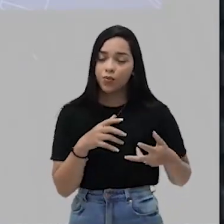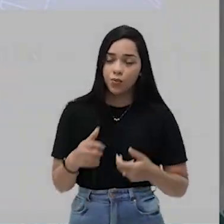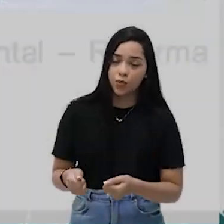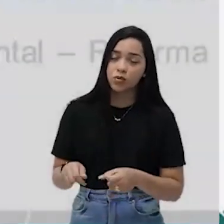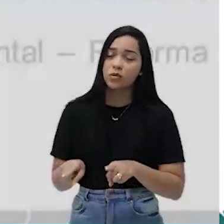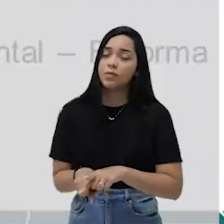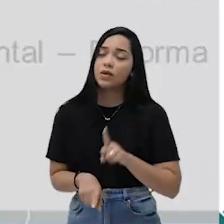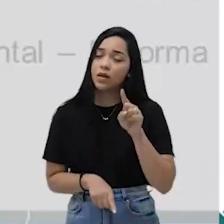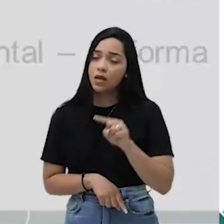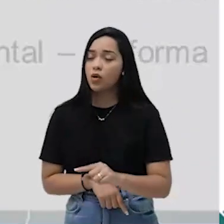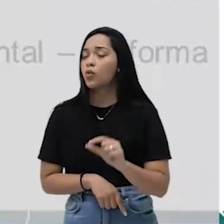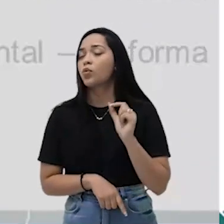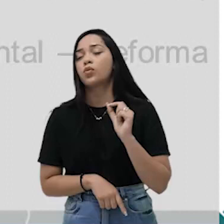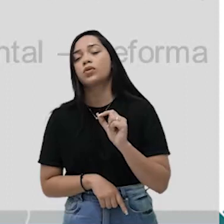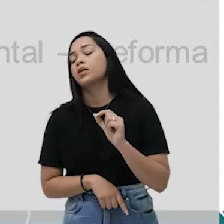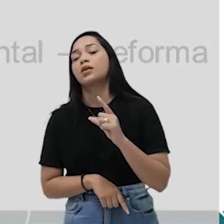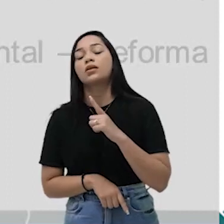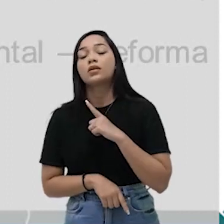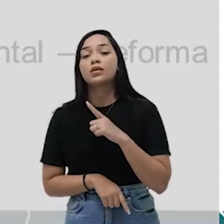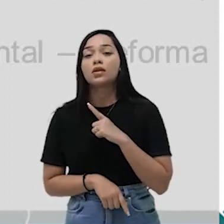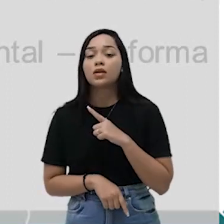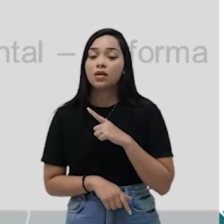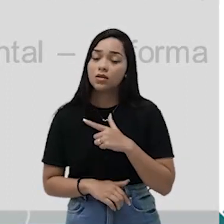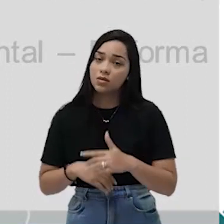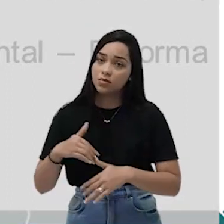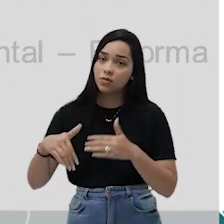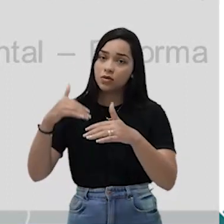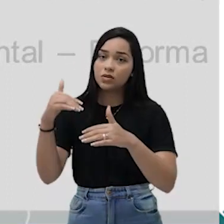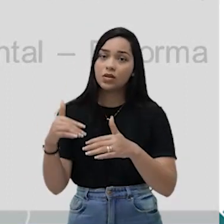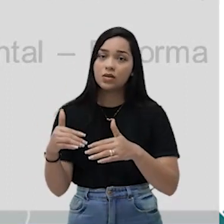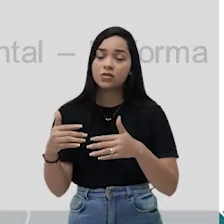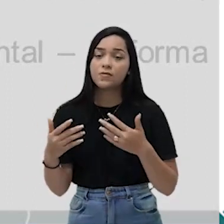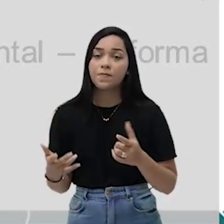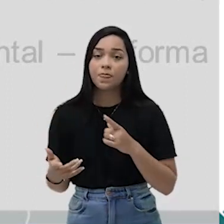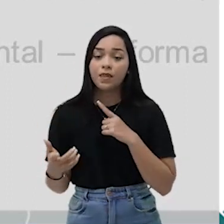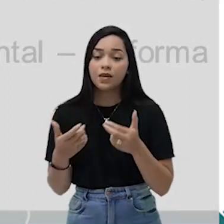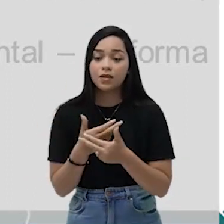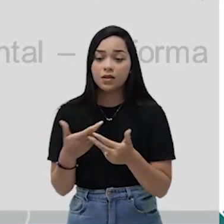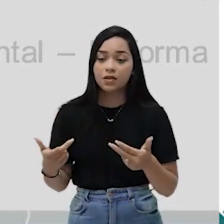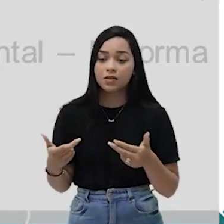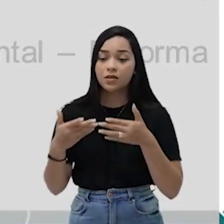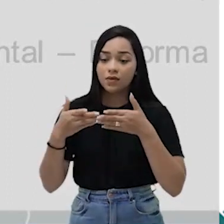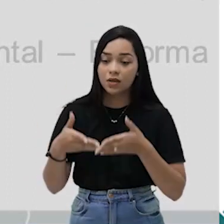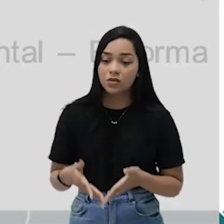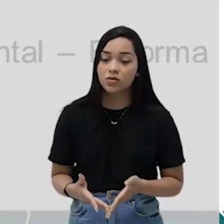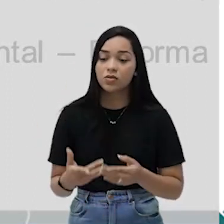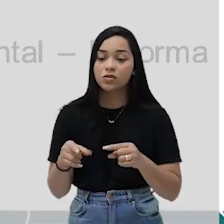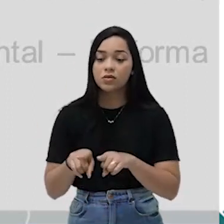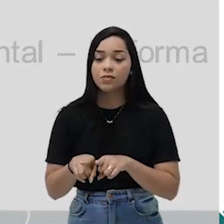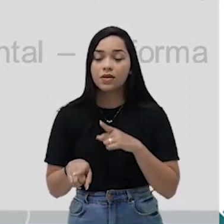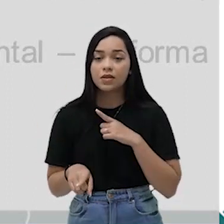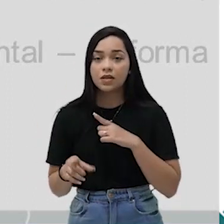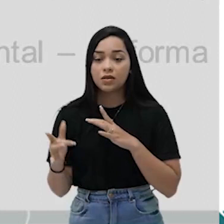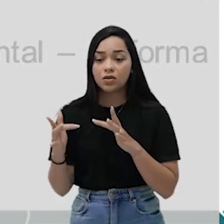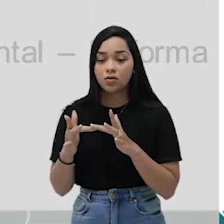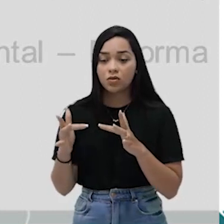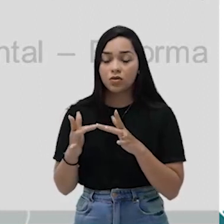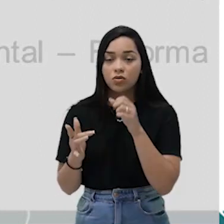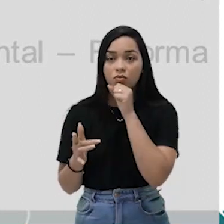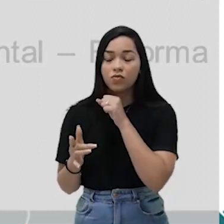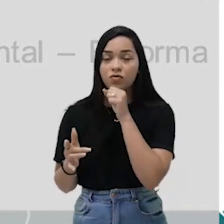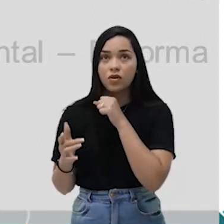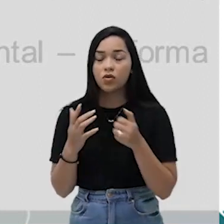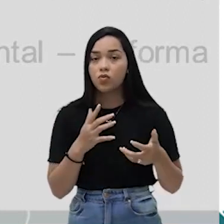E é lógico que a partir desse processo das grandes navegações e desse contato do velho mundo